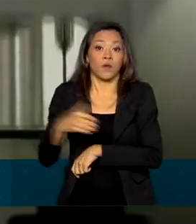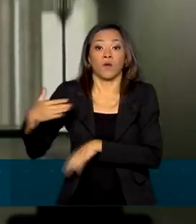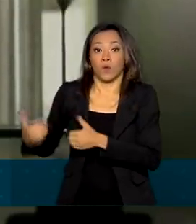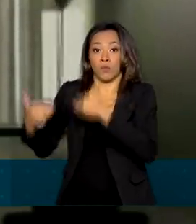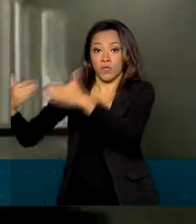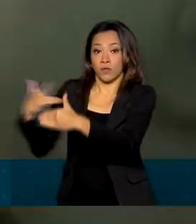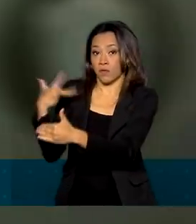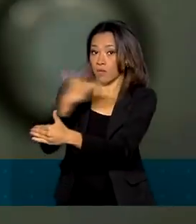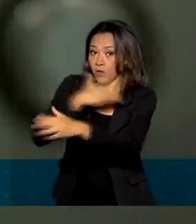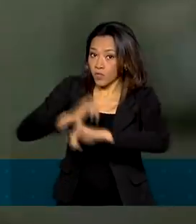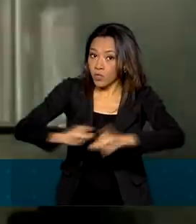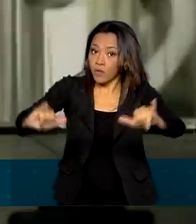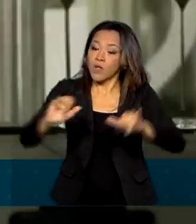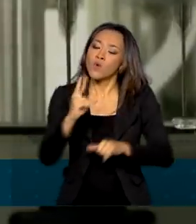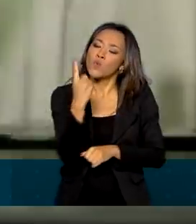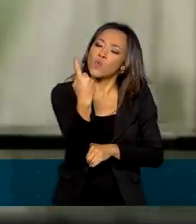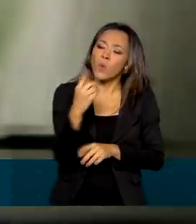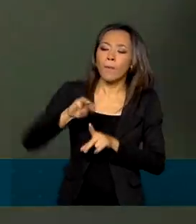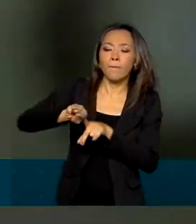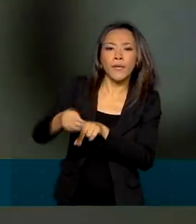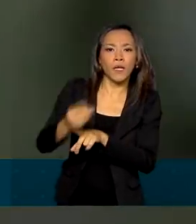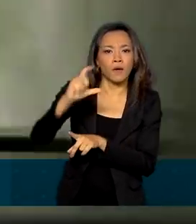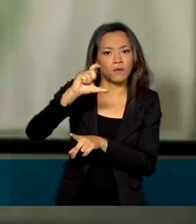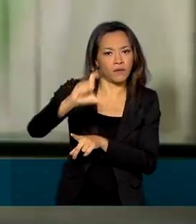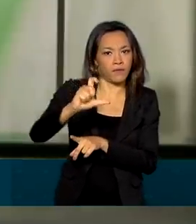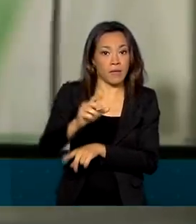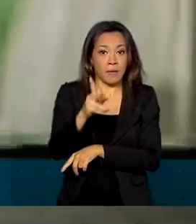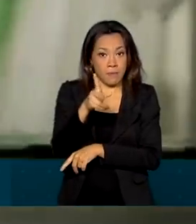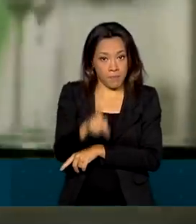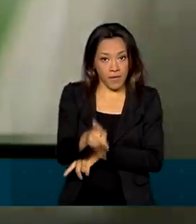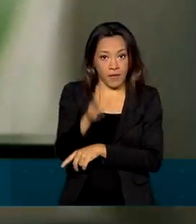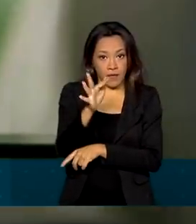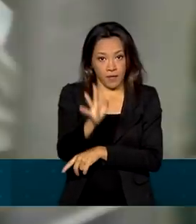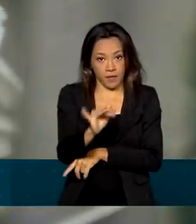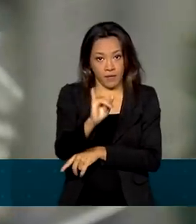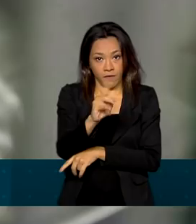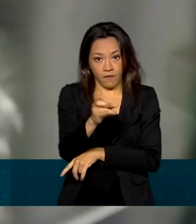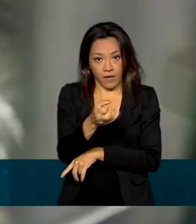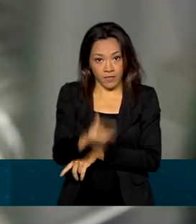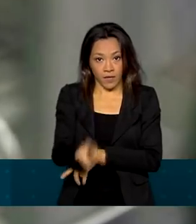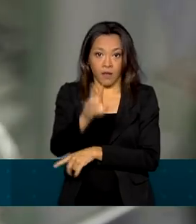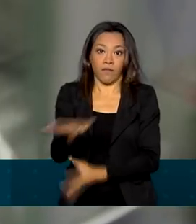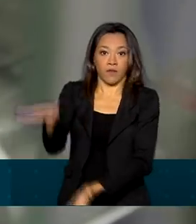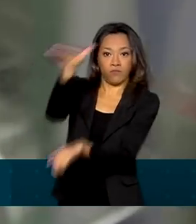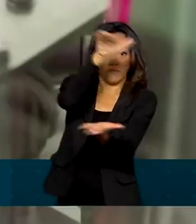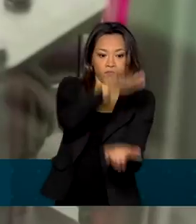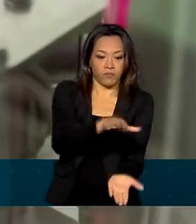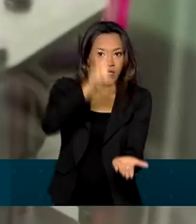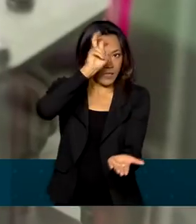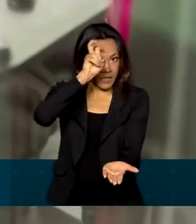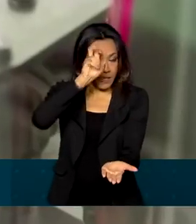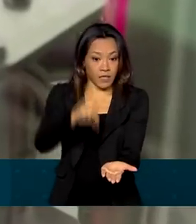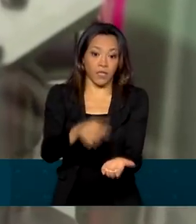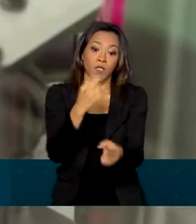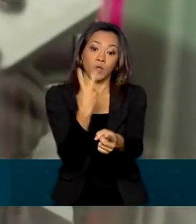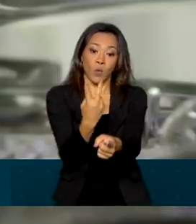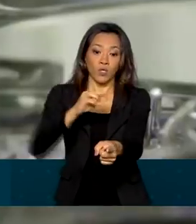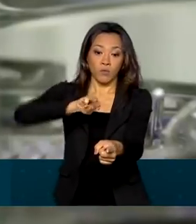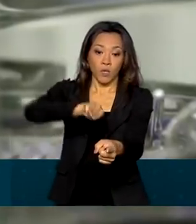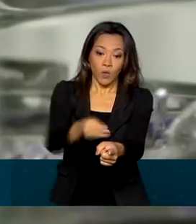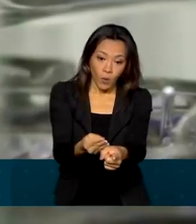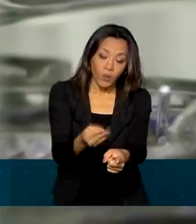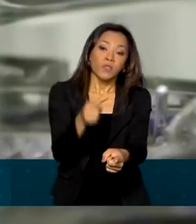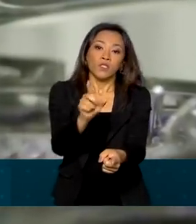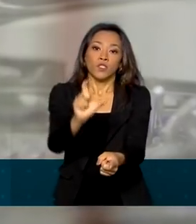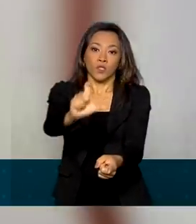1 milhão de doses da Pfizer devem desembarcar no Brasil nesta quinta-feira. O lote de 2 milhões de doses do consórcio